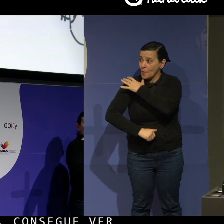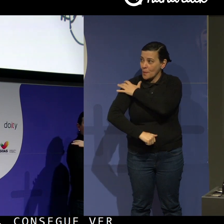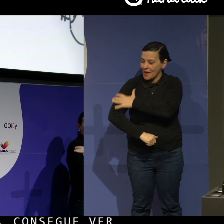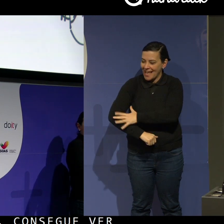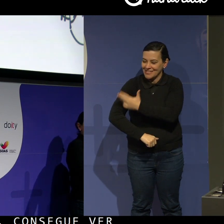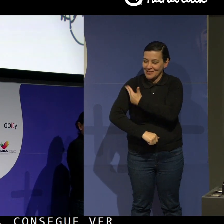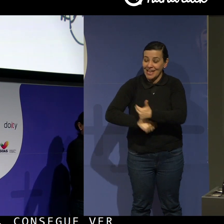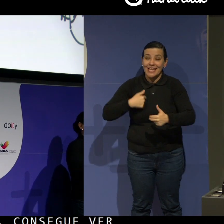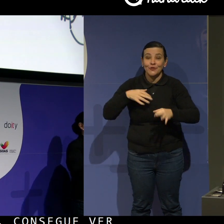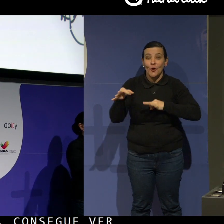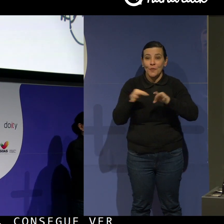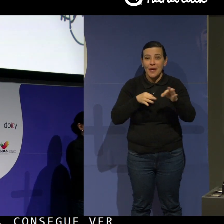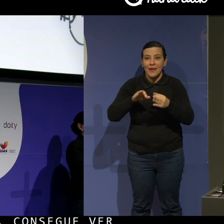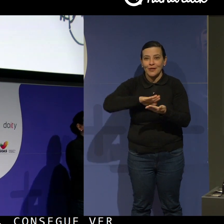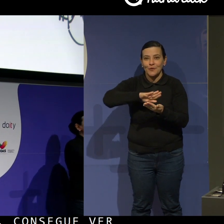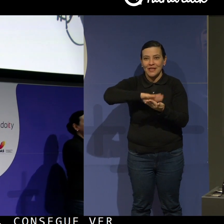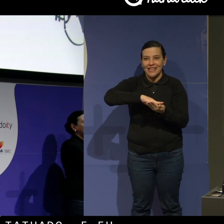tapioca.